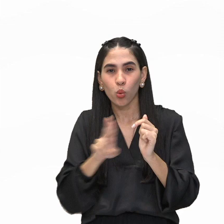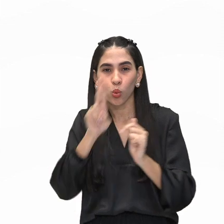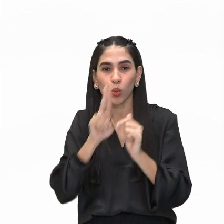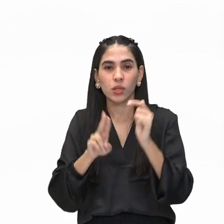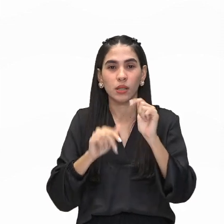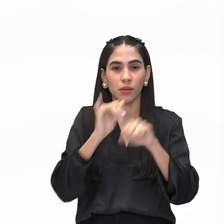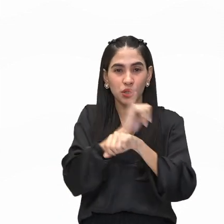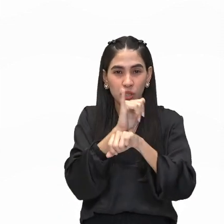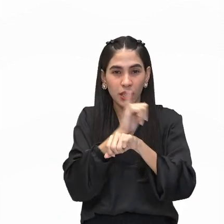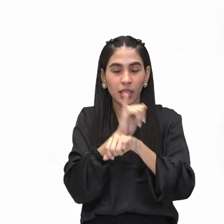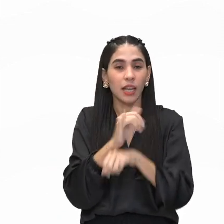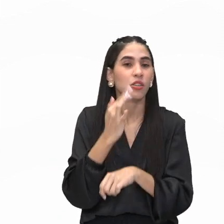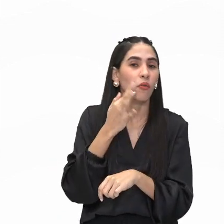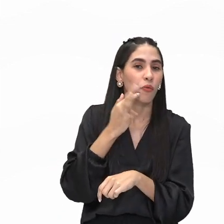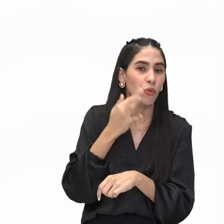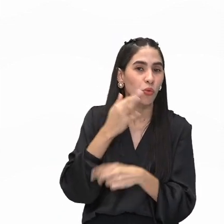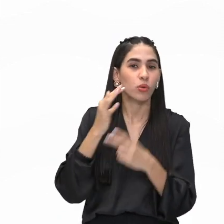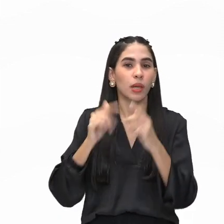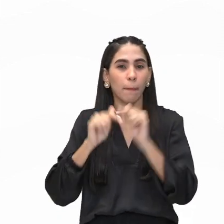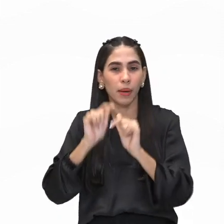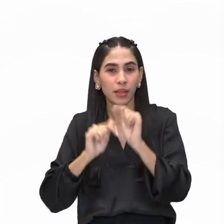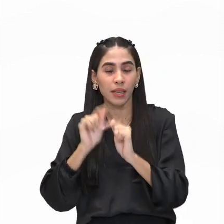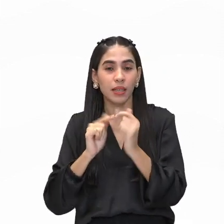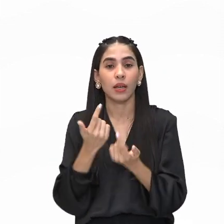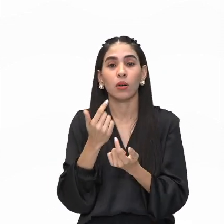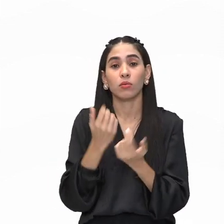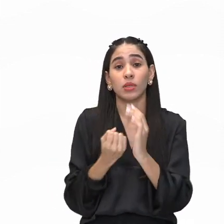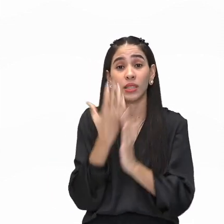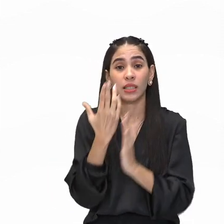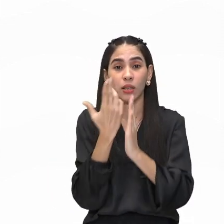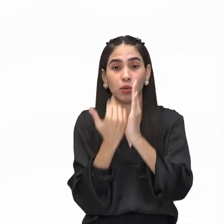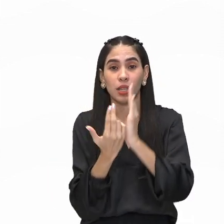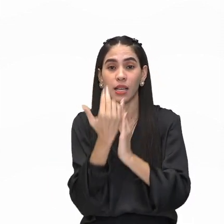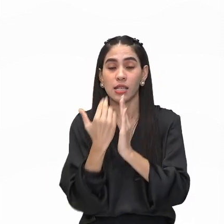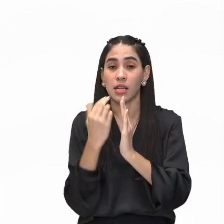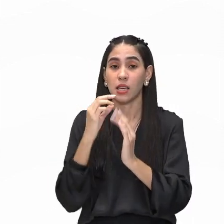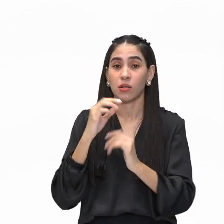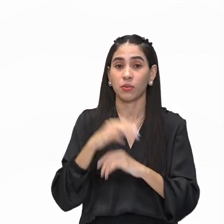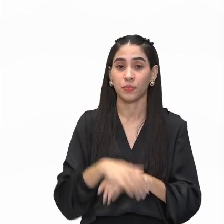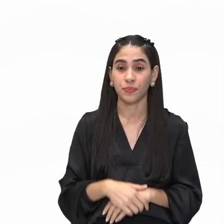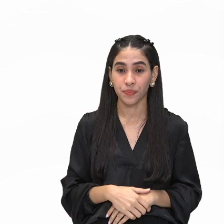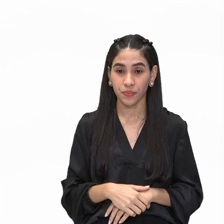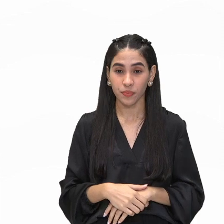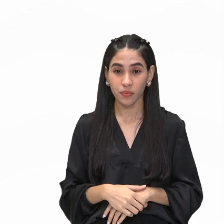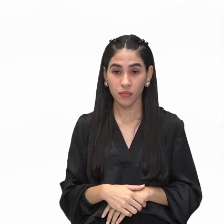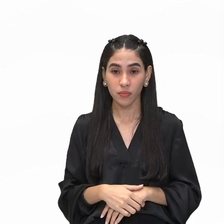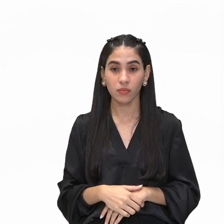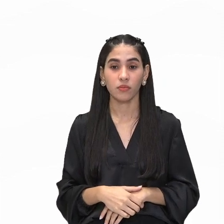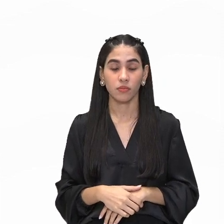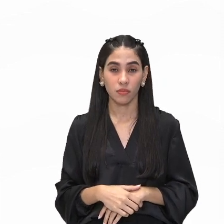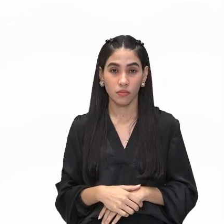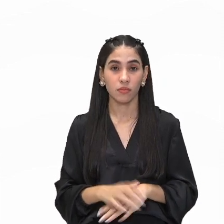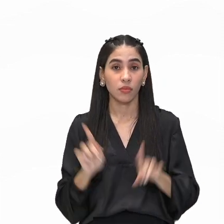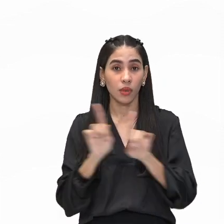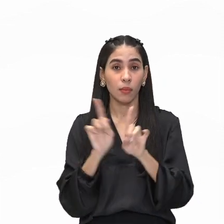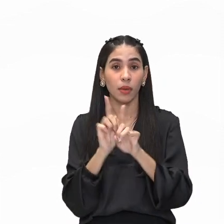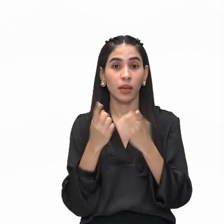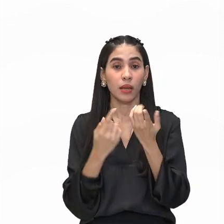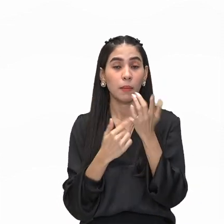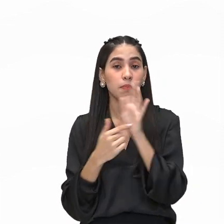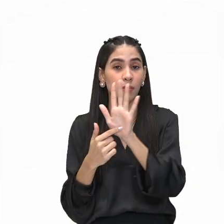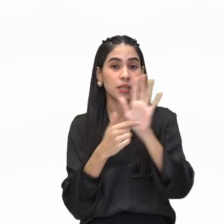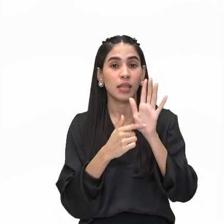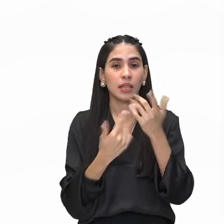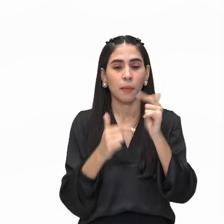em uma mesa e faz um desenho ou uma pintura de observação. E retrata esses objetos da